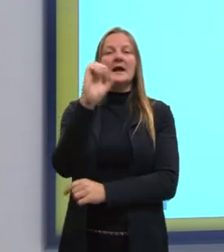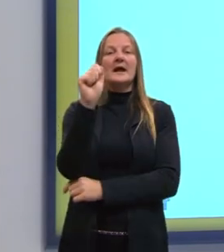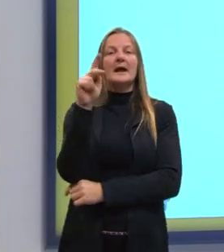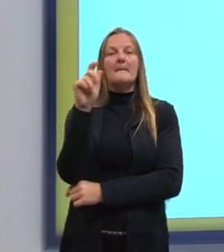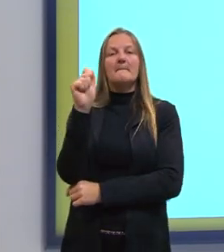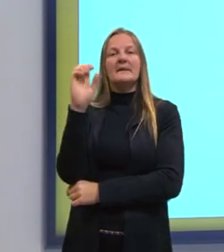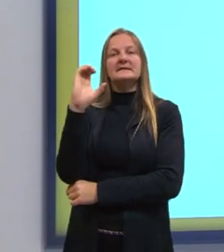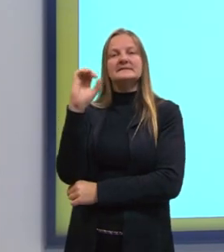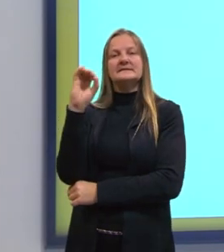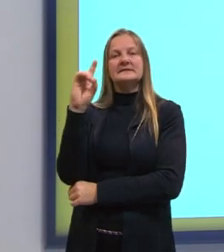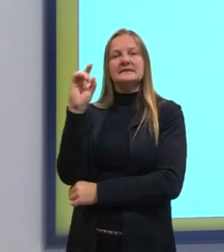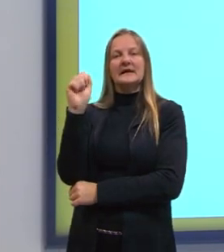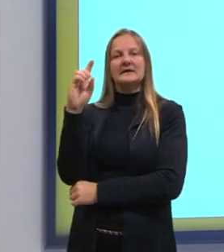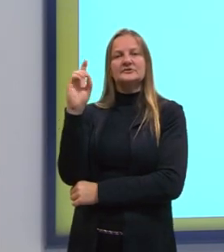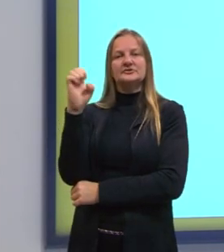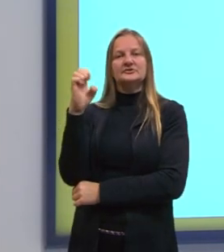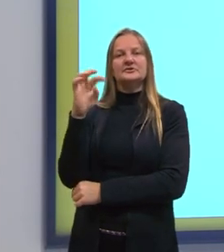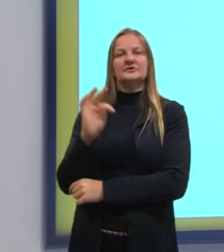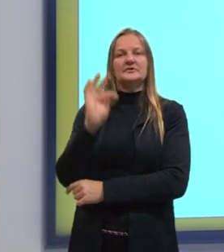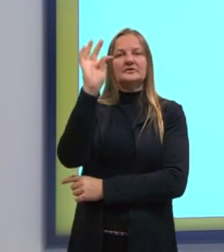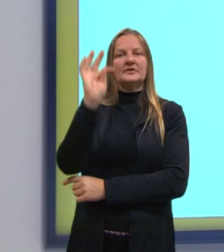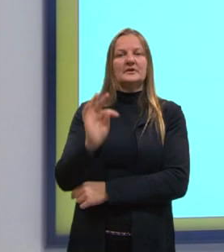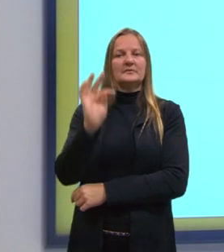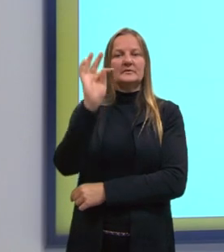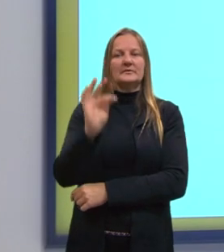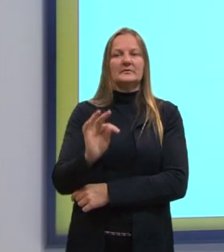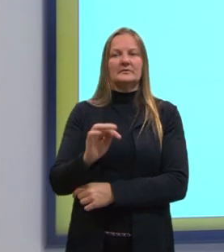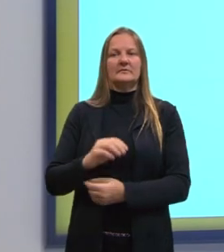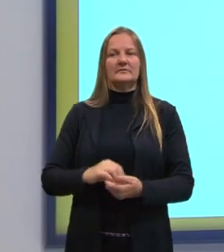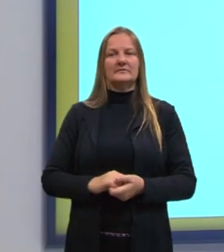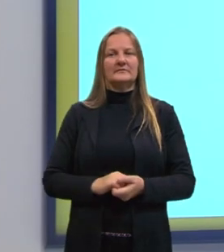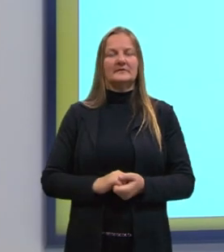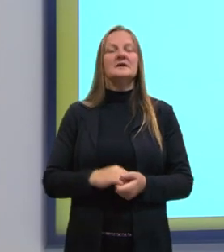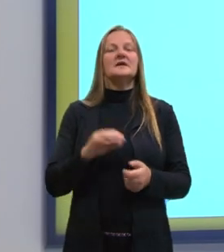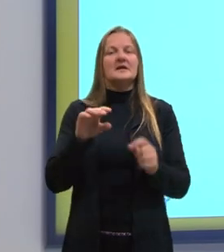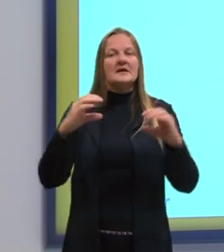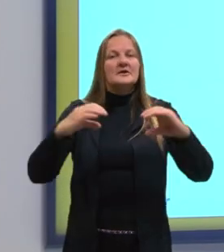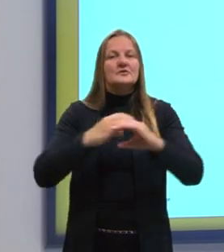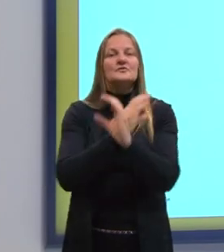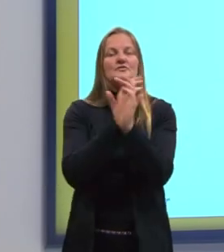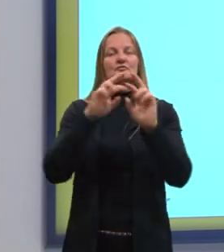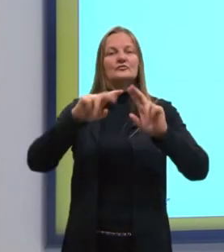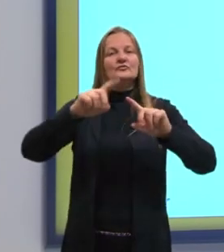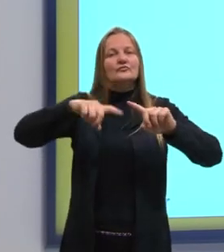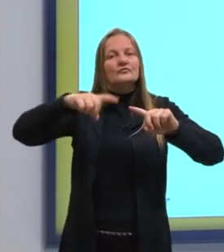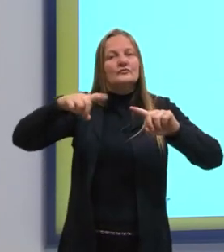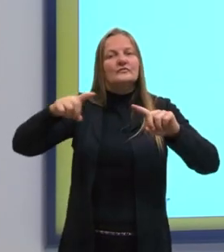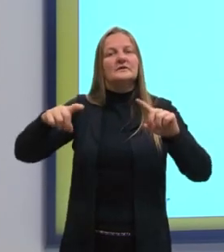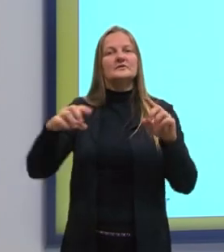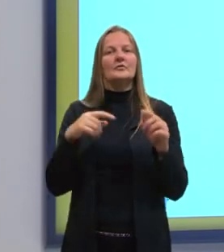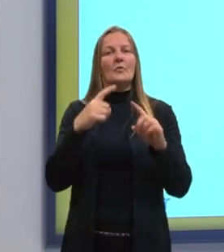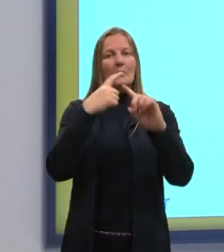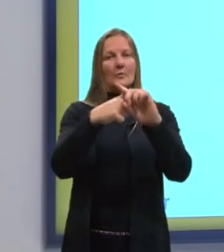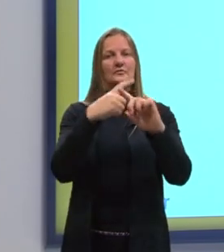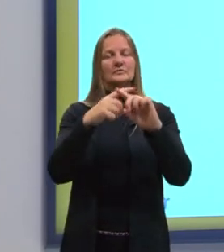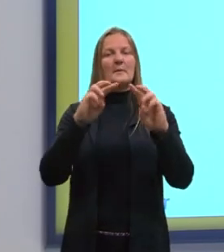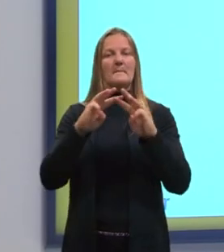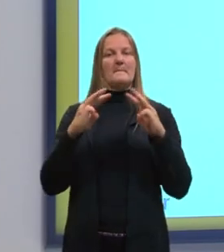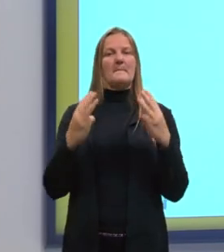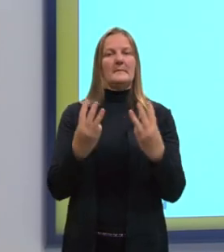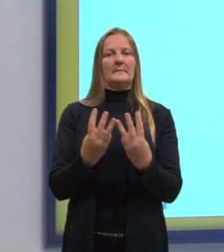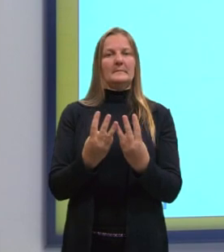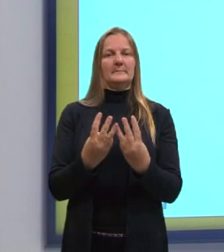térmica, tá? Mas ele é basicamente uma derivação do calor específico. Vejam, ele só está multiplicado pela massa.